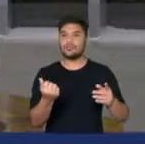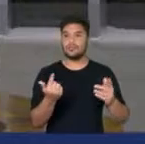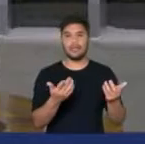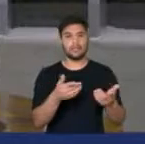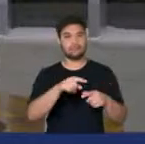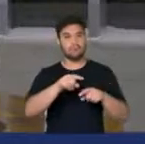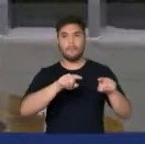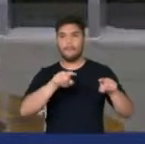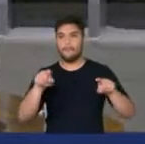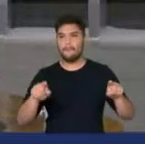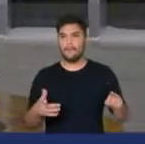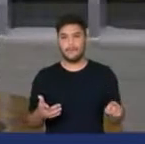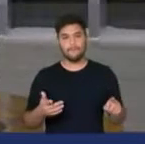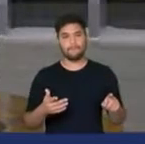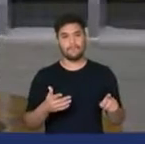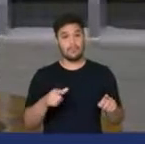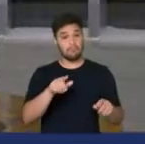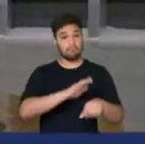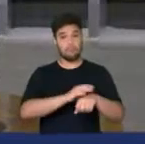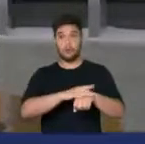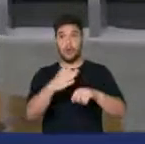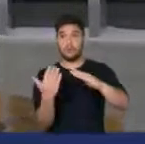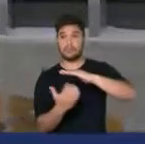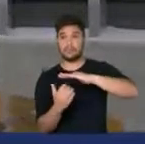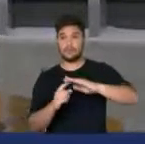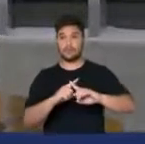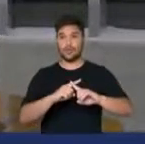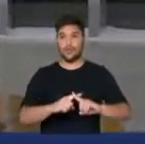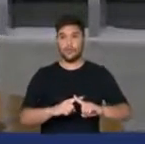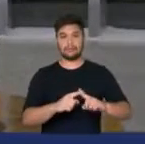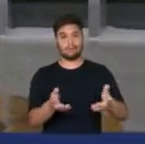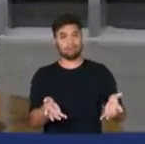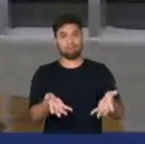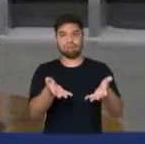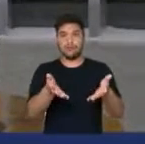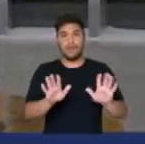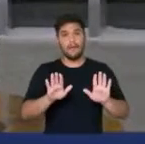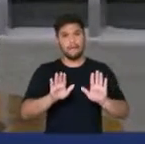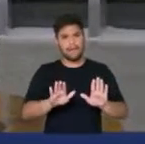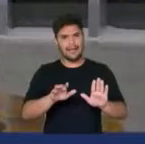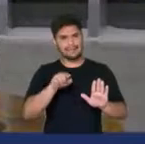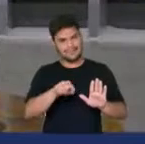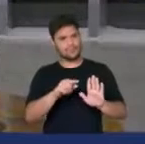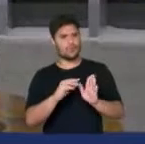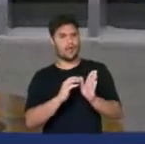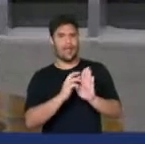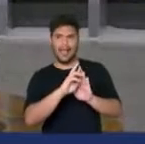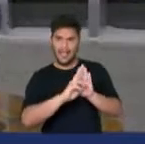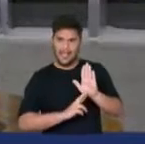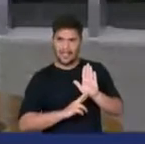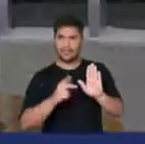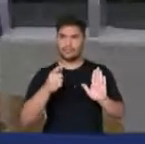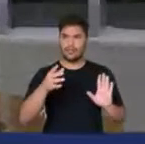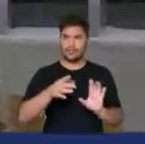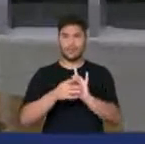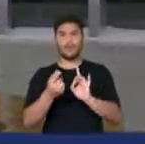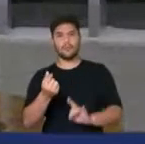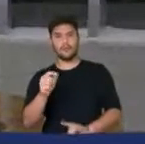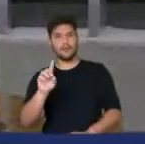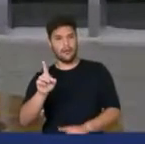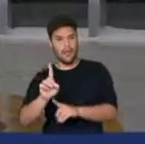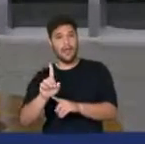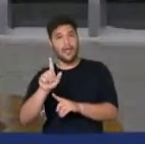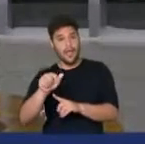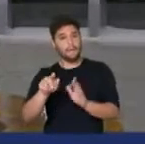do ajuste de mercado. Mas exatamente, a política de paridade é exatamente a política